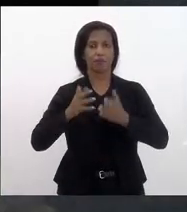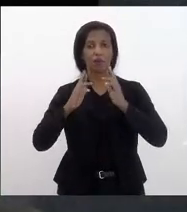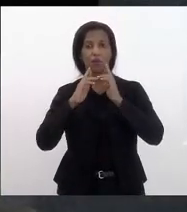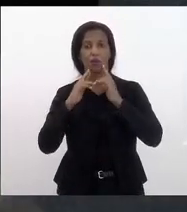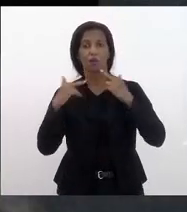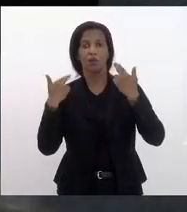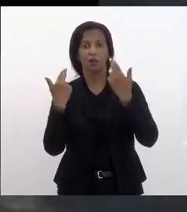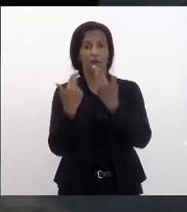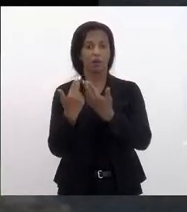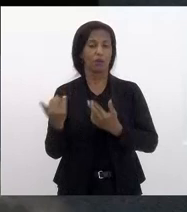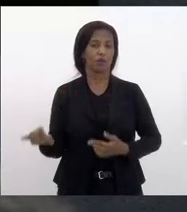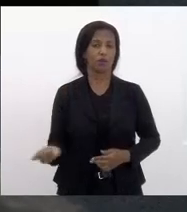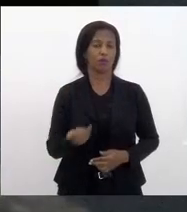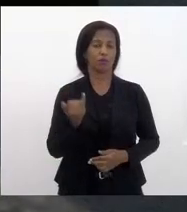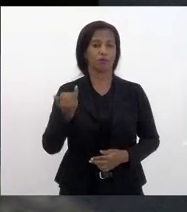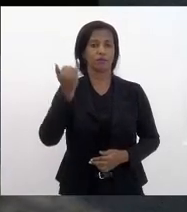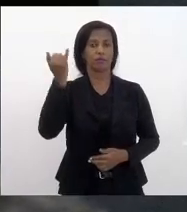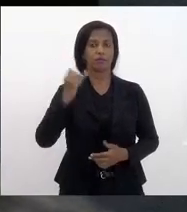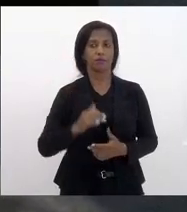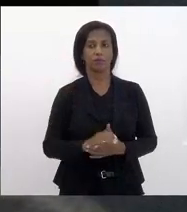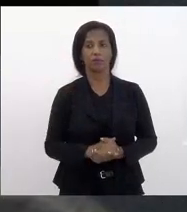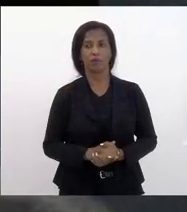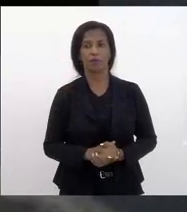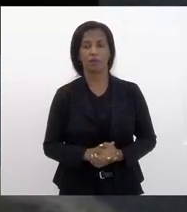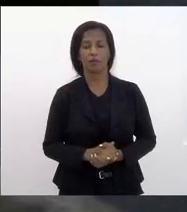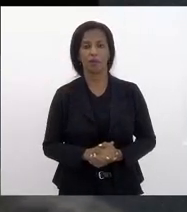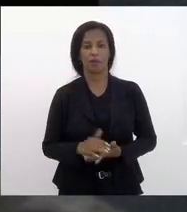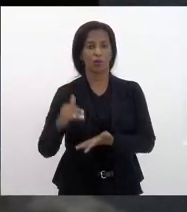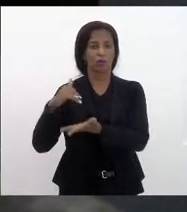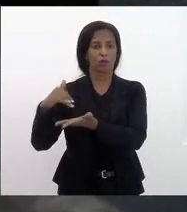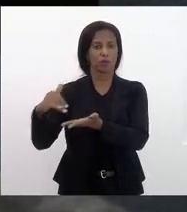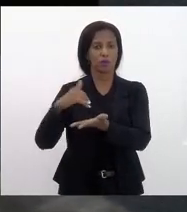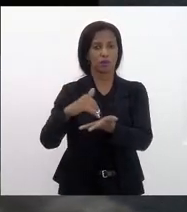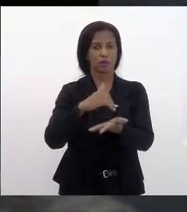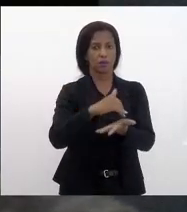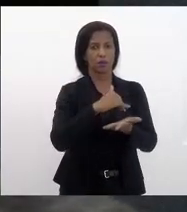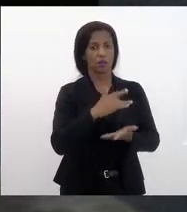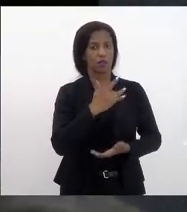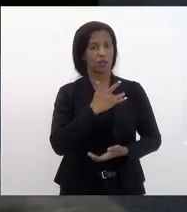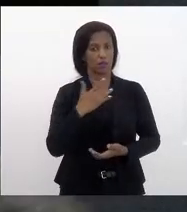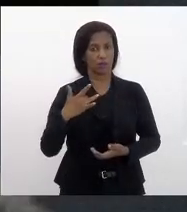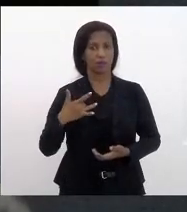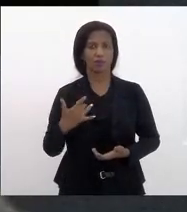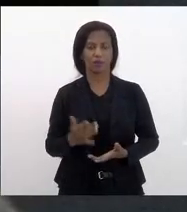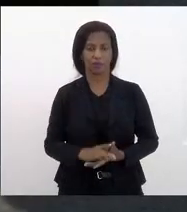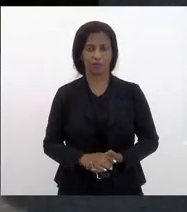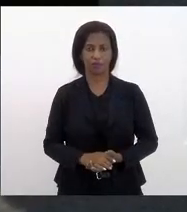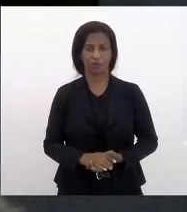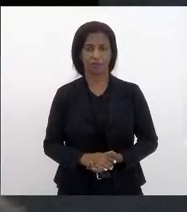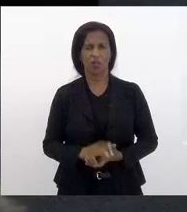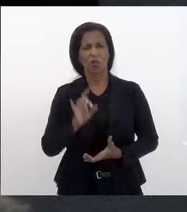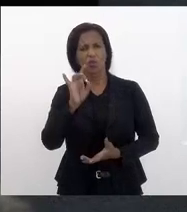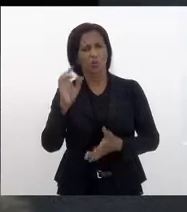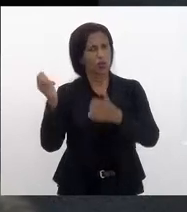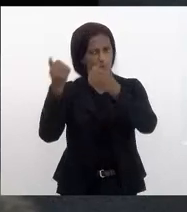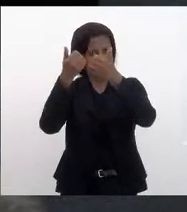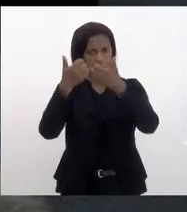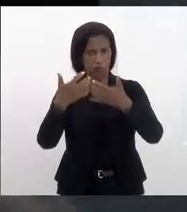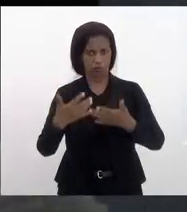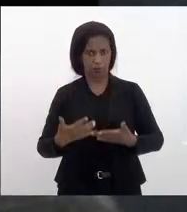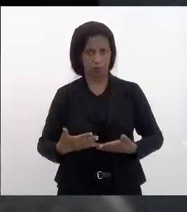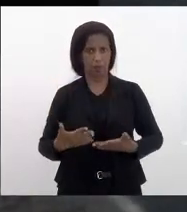reunião importante dos secretários de saúde. Então, só estou justificando